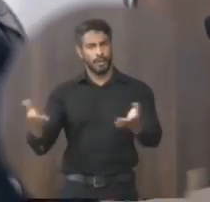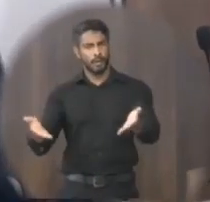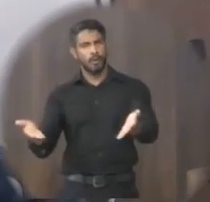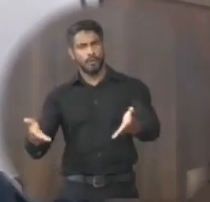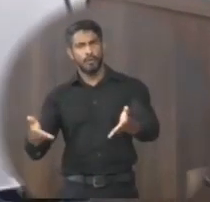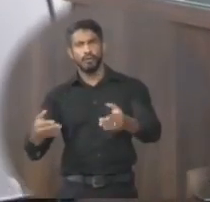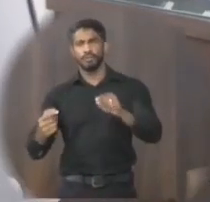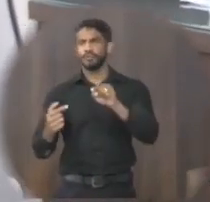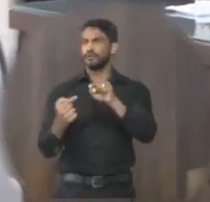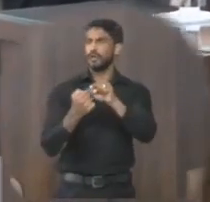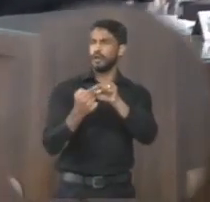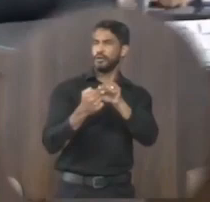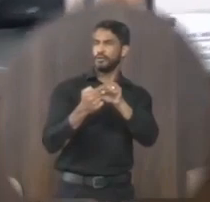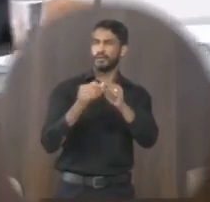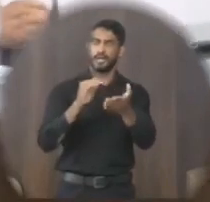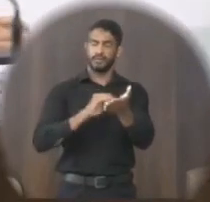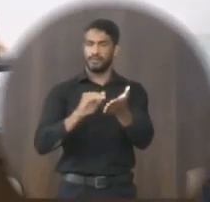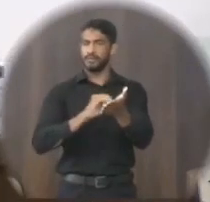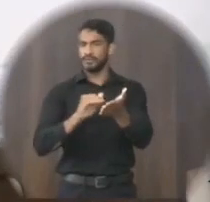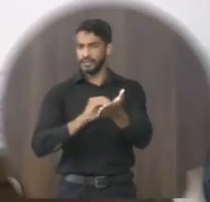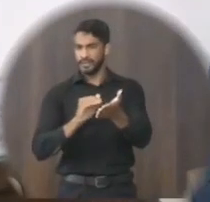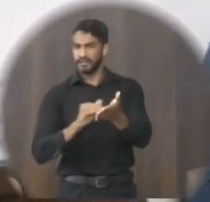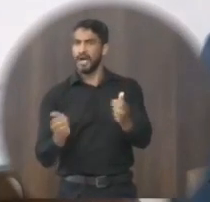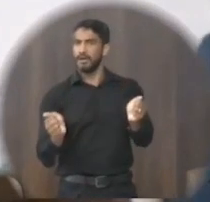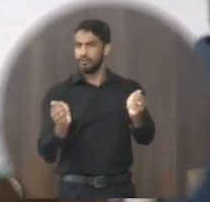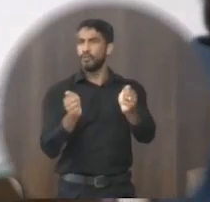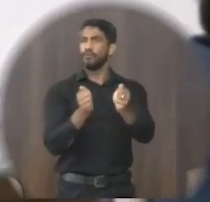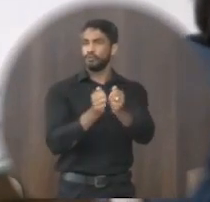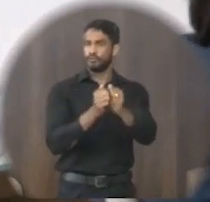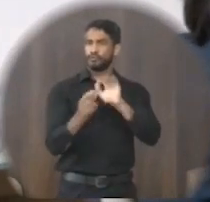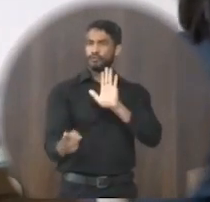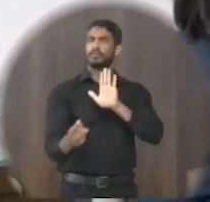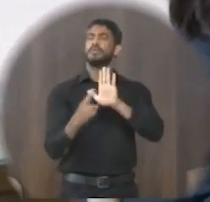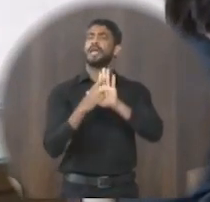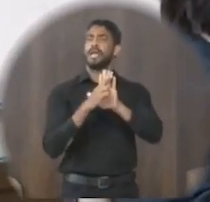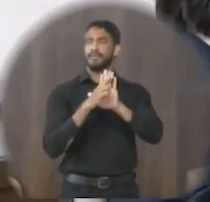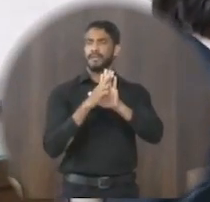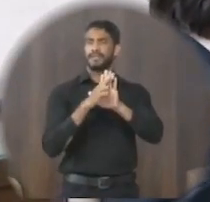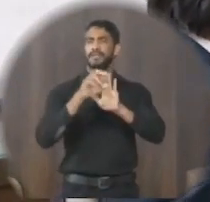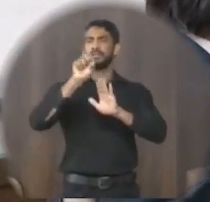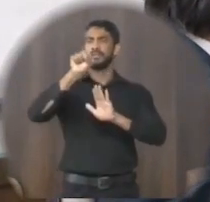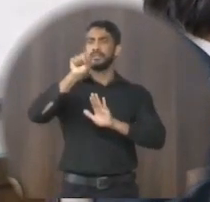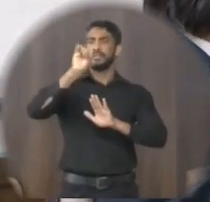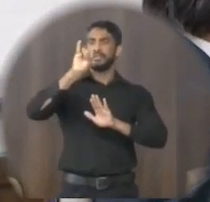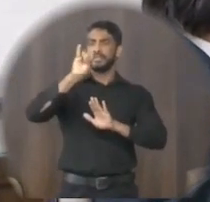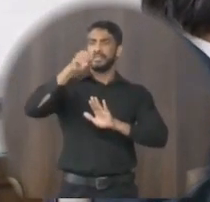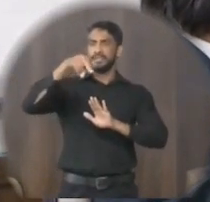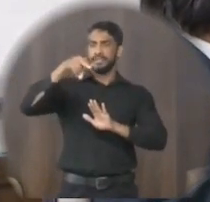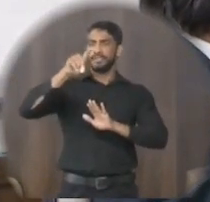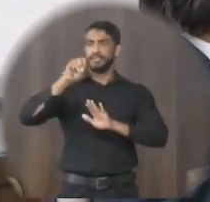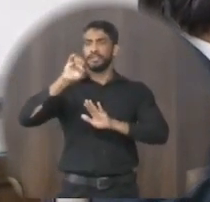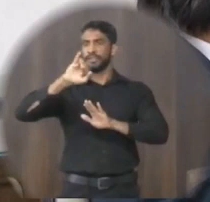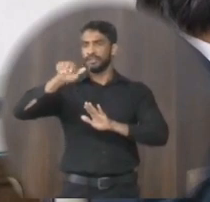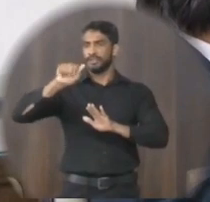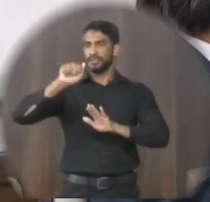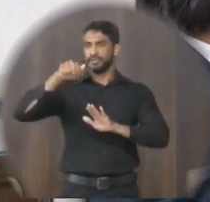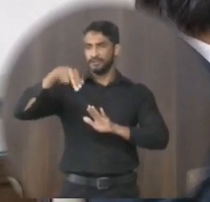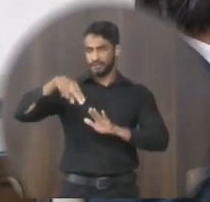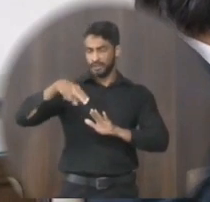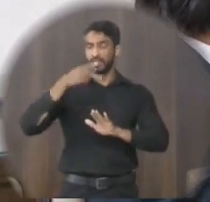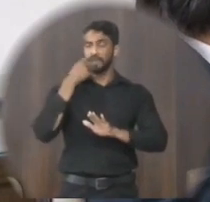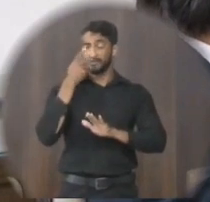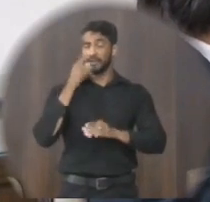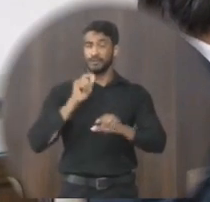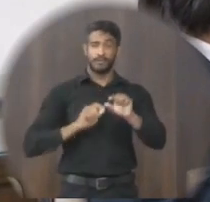em contato com o secretário juntamente com o representante do Sindigana e ele nos falou que